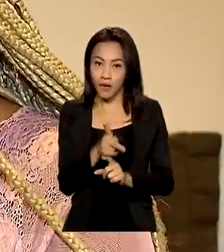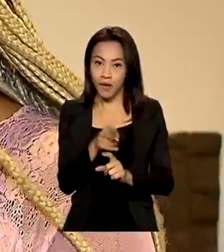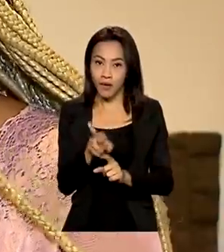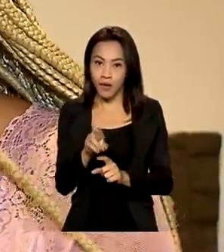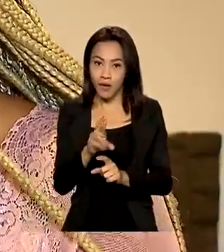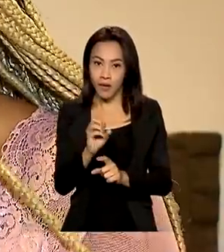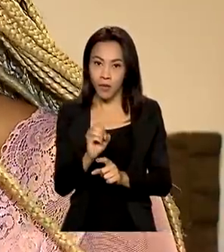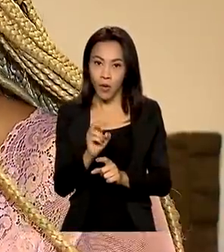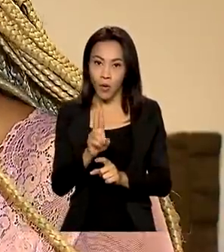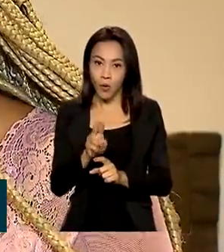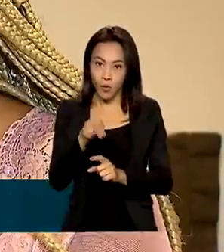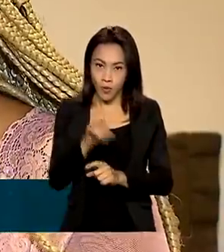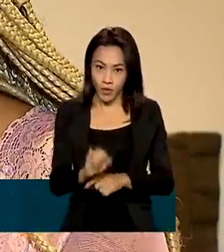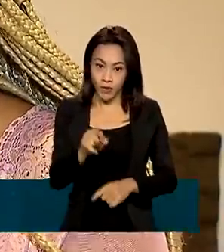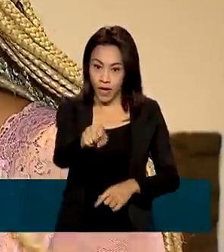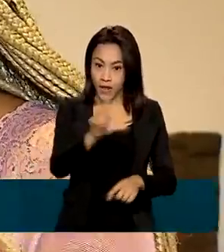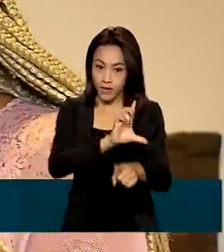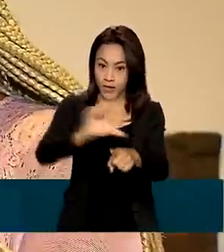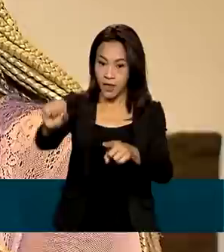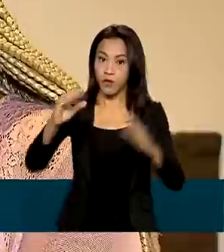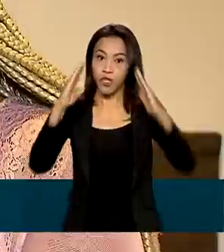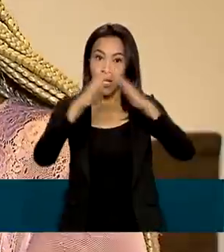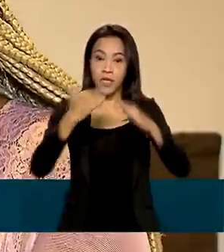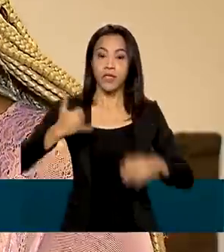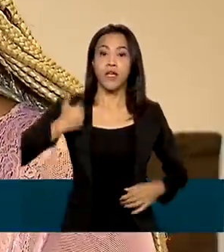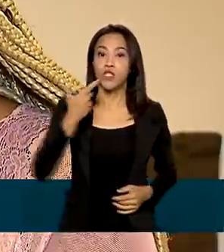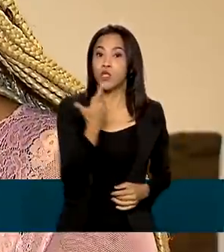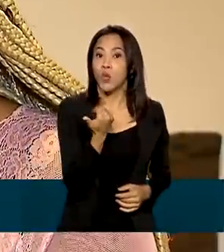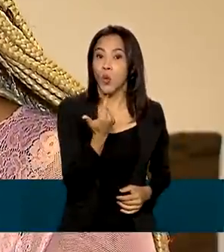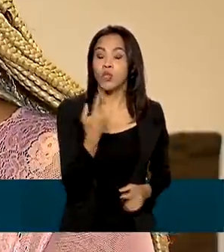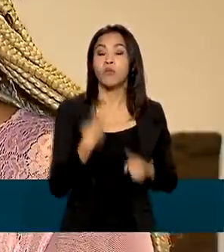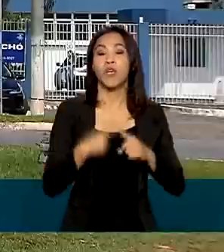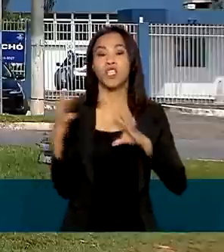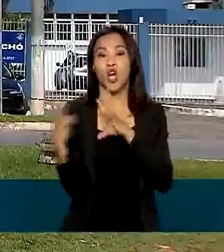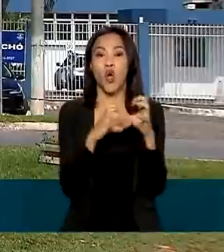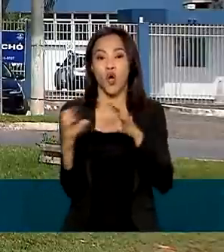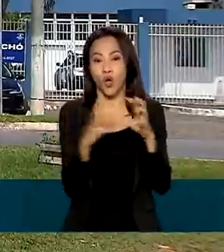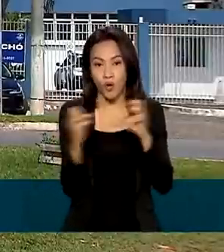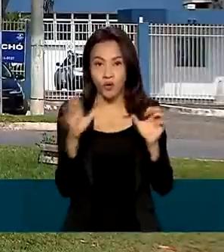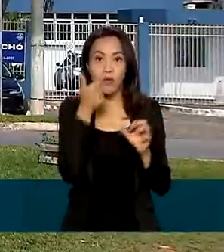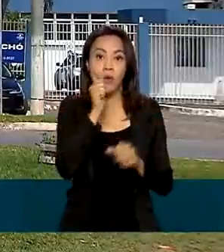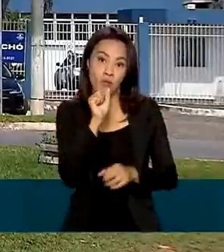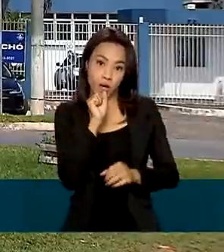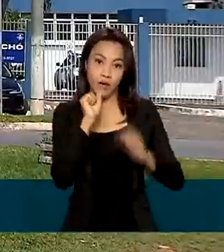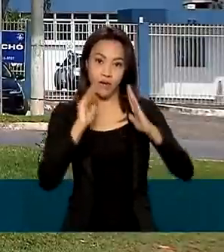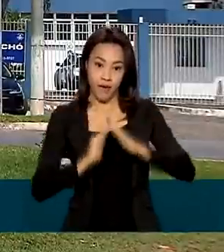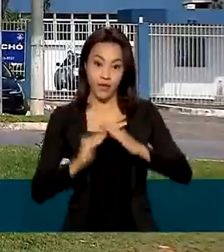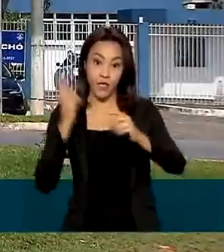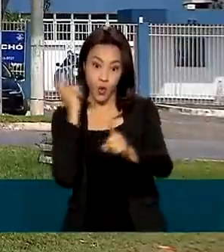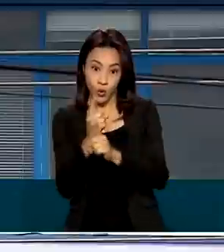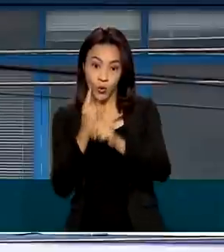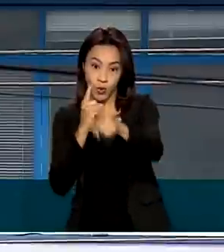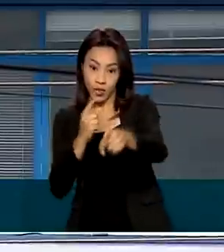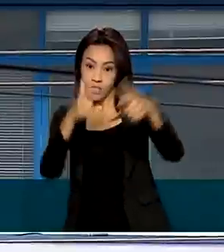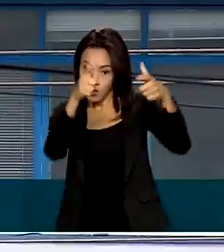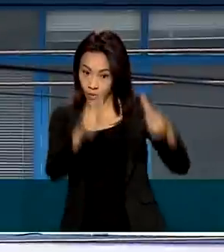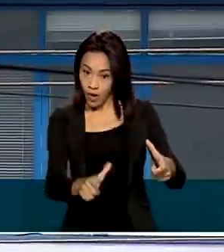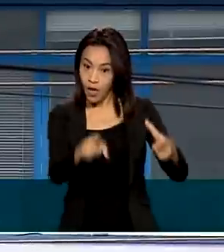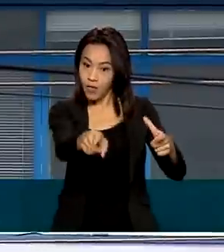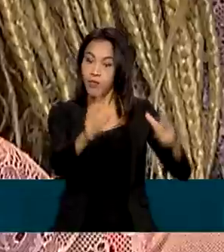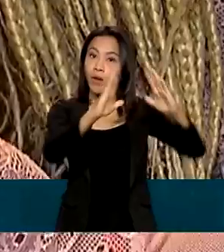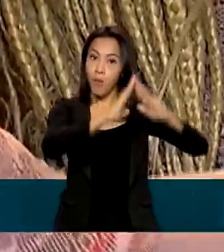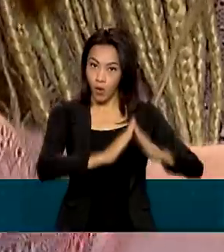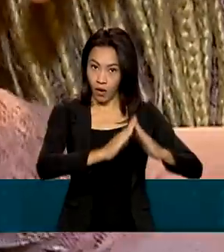Júlia saiu de casa aos 12 anos por sérios conflitos com a mãe. Encontrou um lar neste abrigo no Distrito